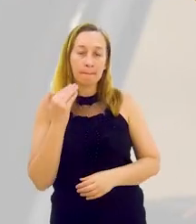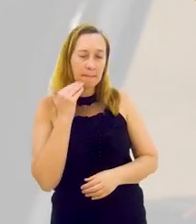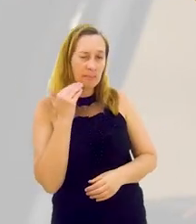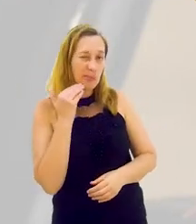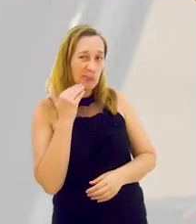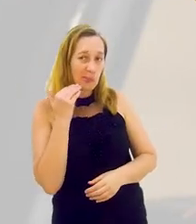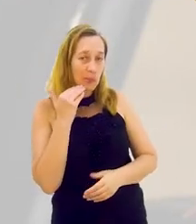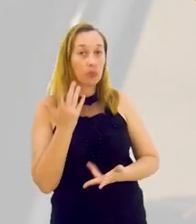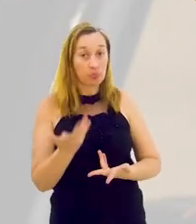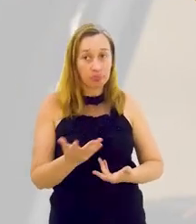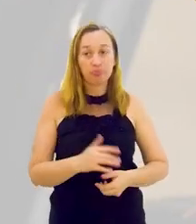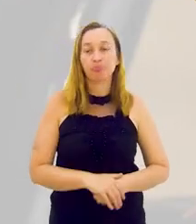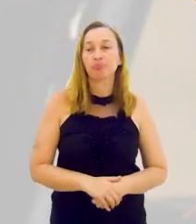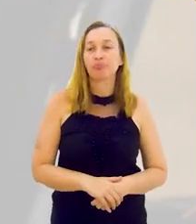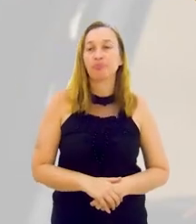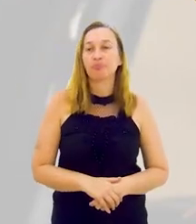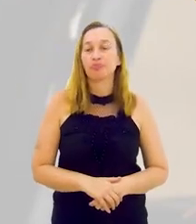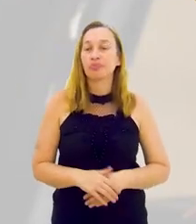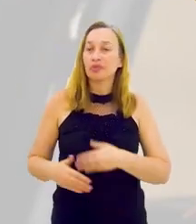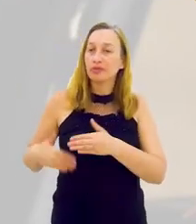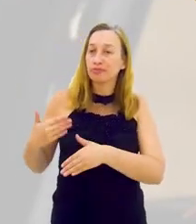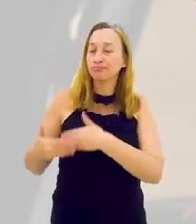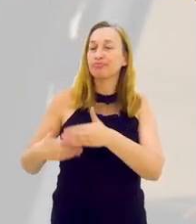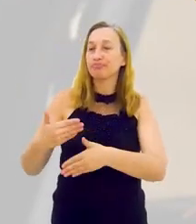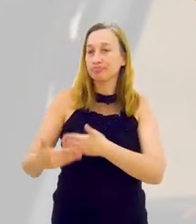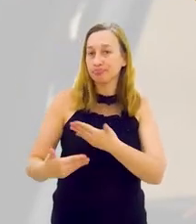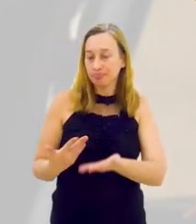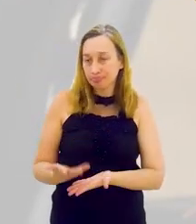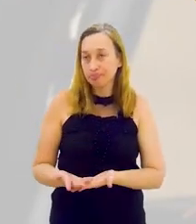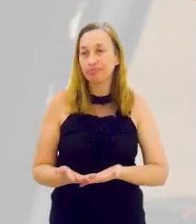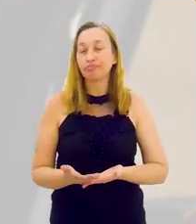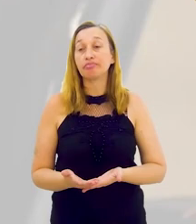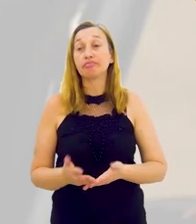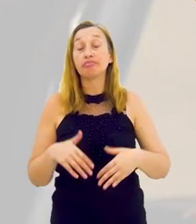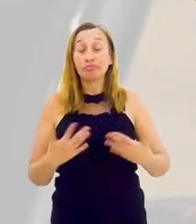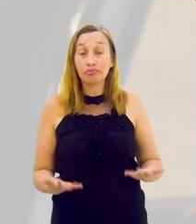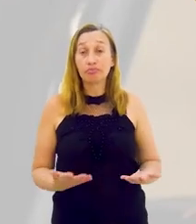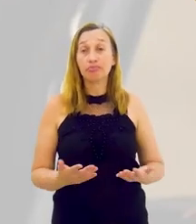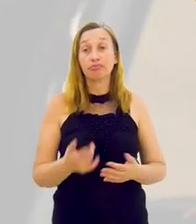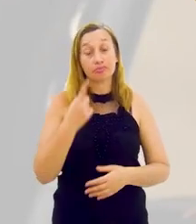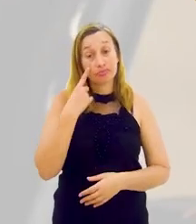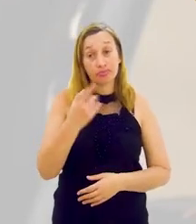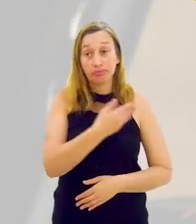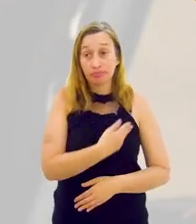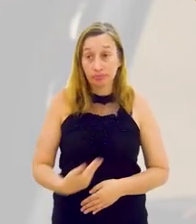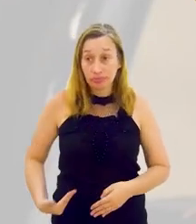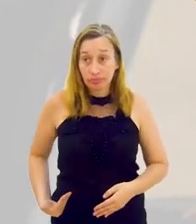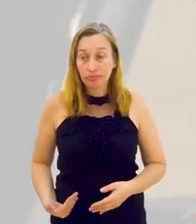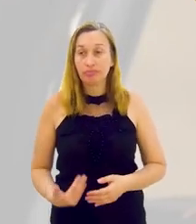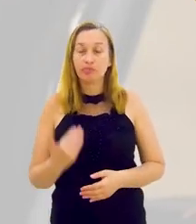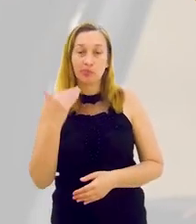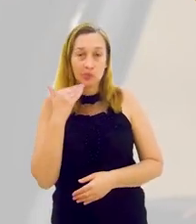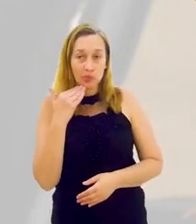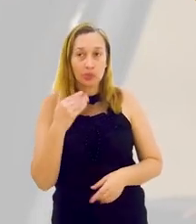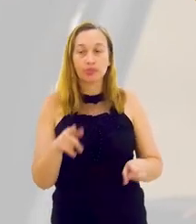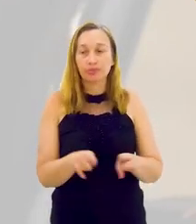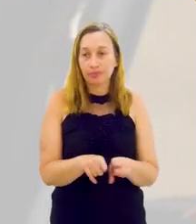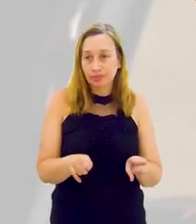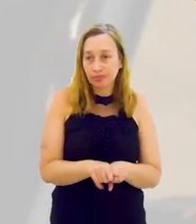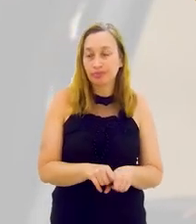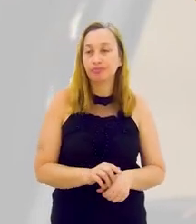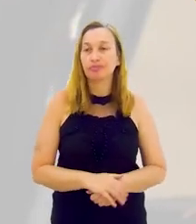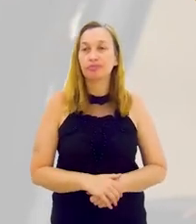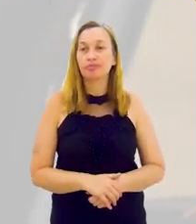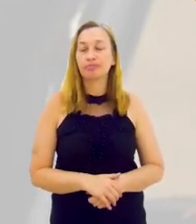superior, ela é muito fragmentada, tá? A gente vem num processo educacional desse jeito. Então, quando a gente olha o governo, o governo também